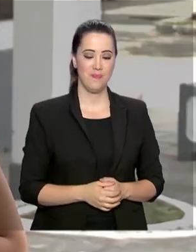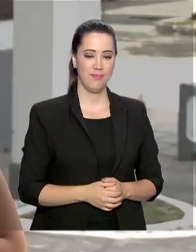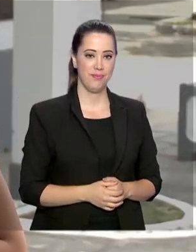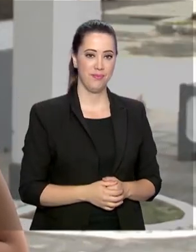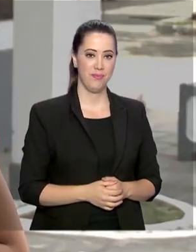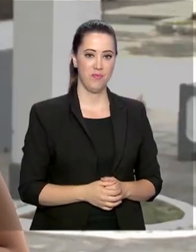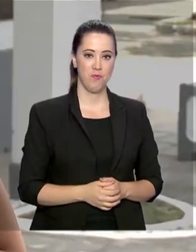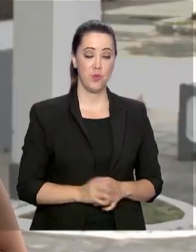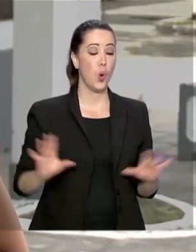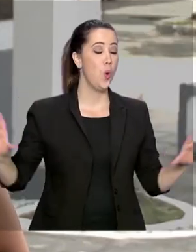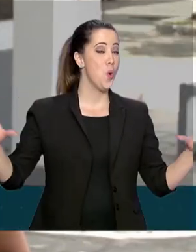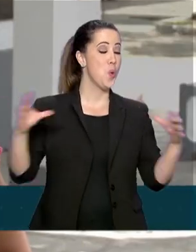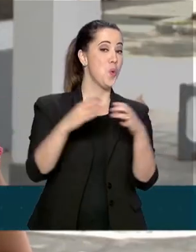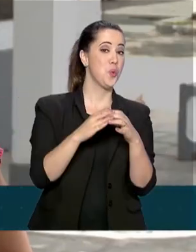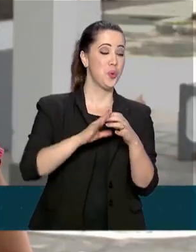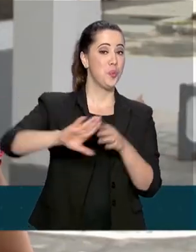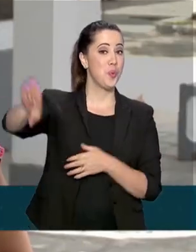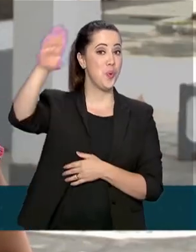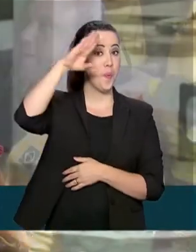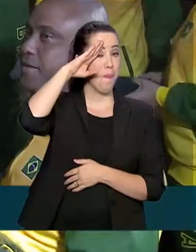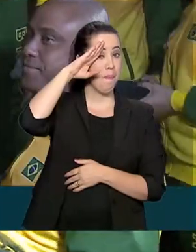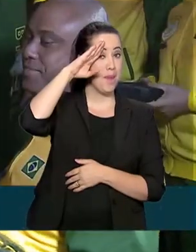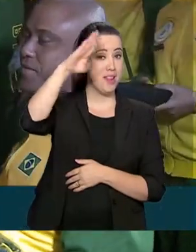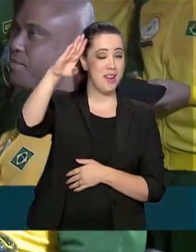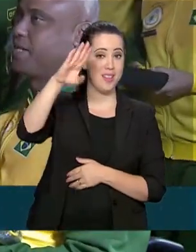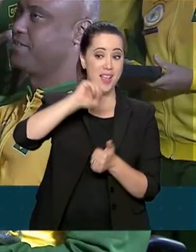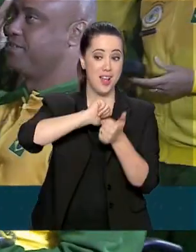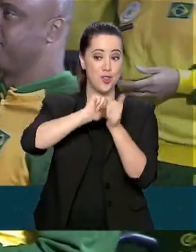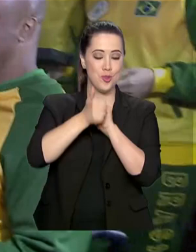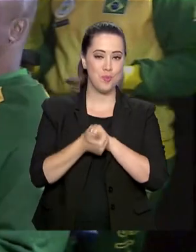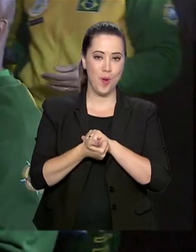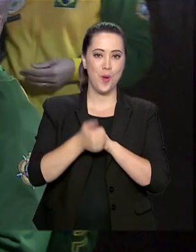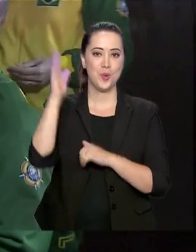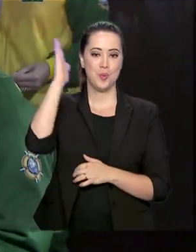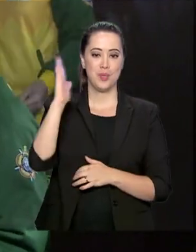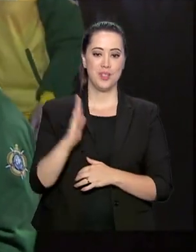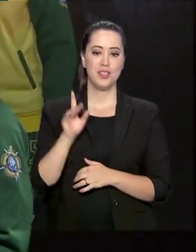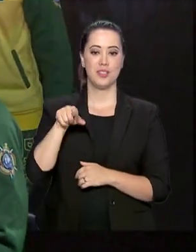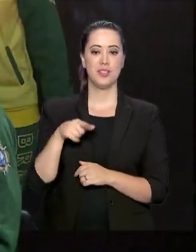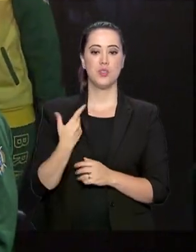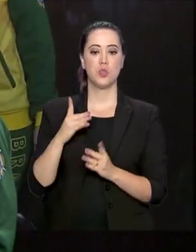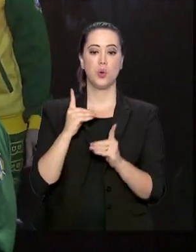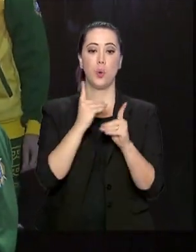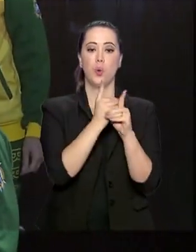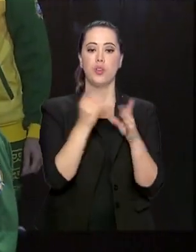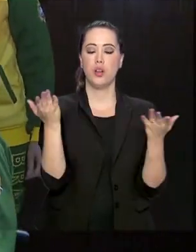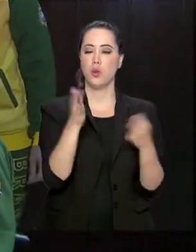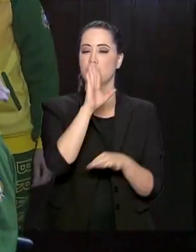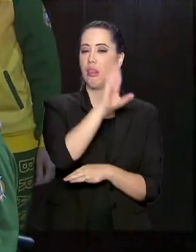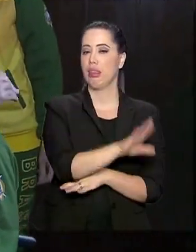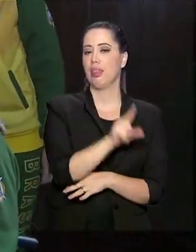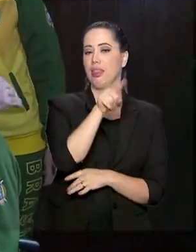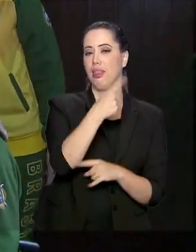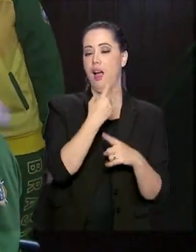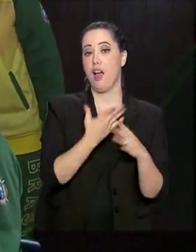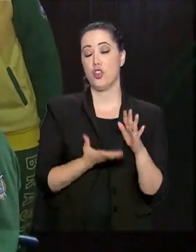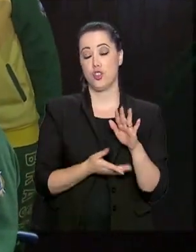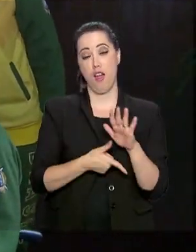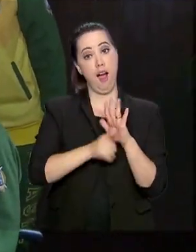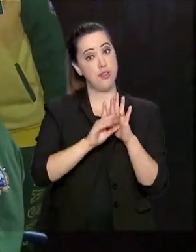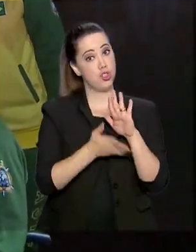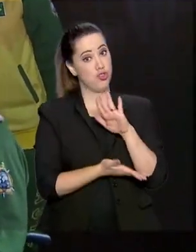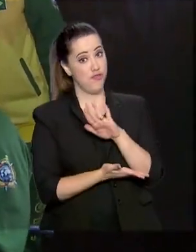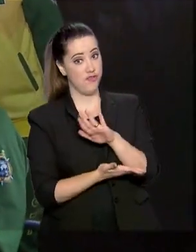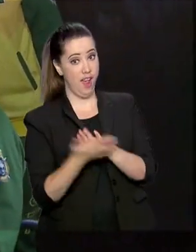Atletas do time militar Brasil se encontraram nesta manhã com o ministro da Defesa, Fernando Azevedo, antes do embarque para a sétima edição dos